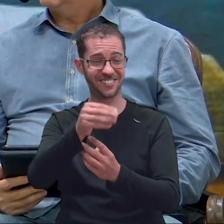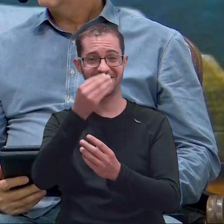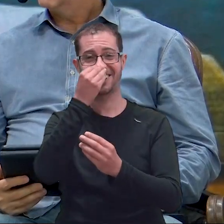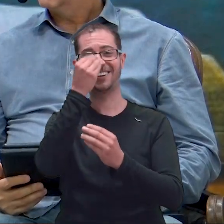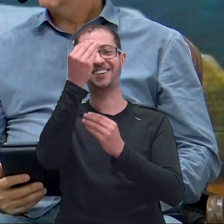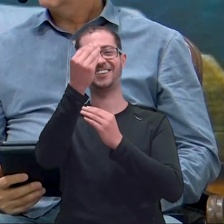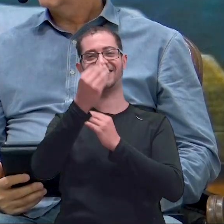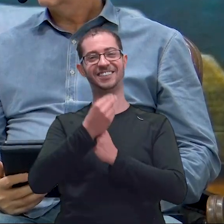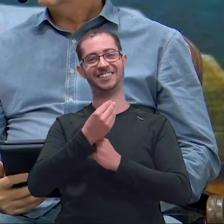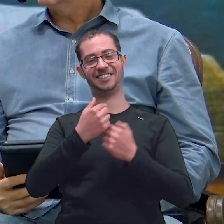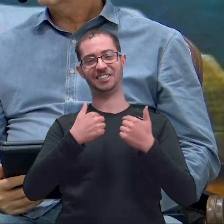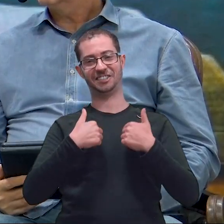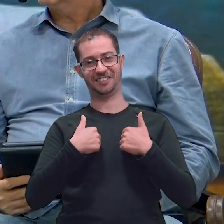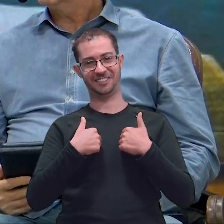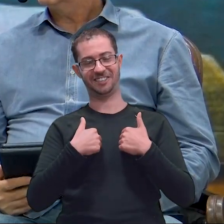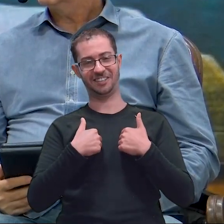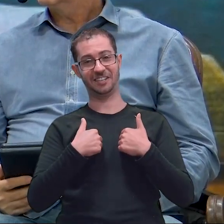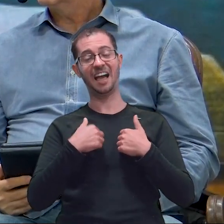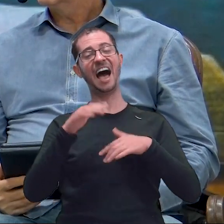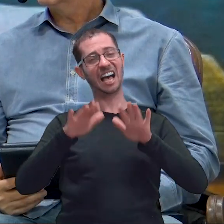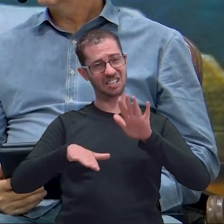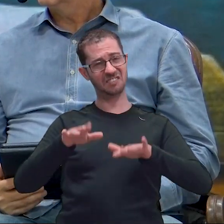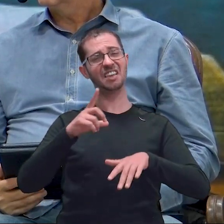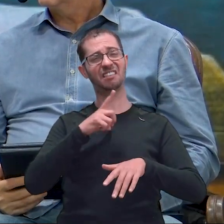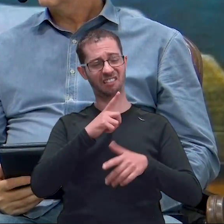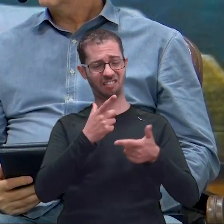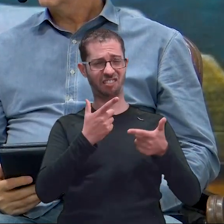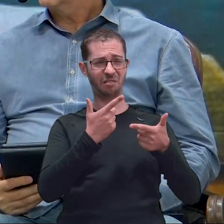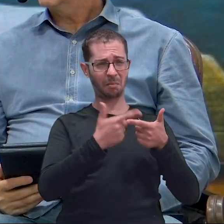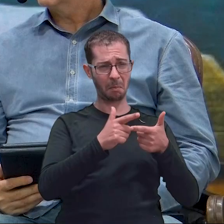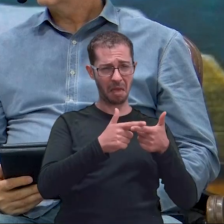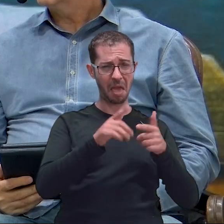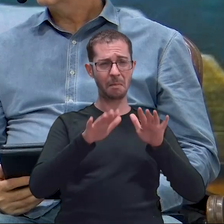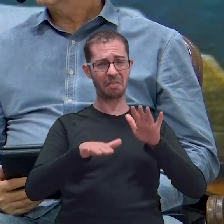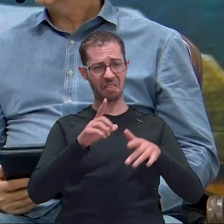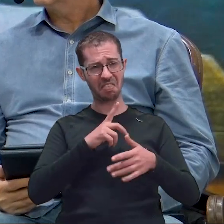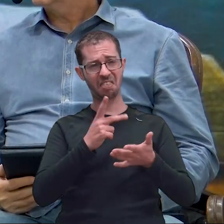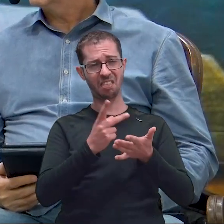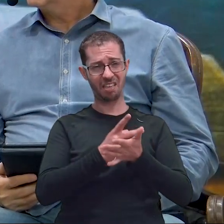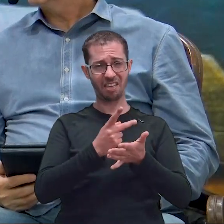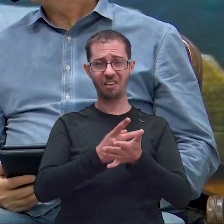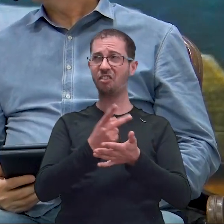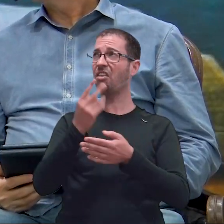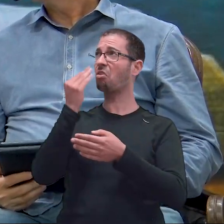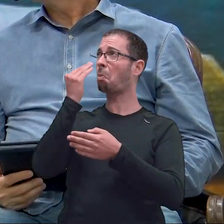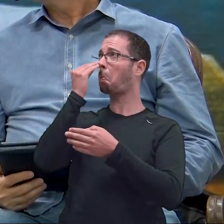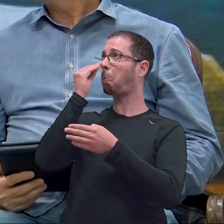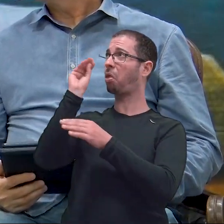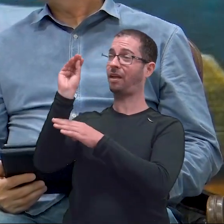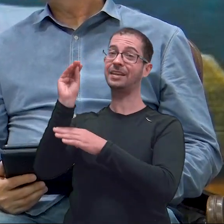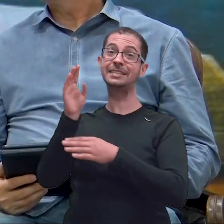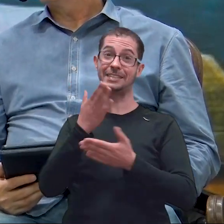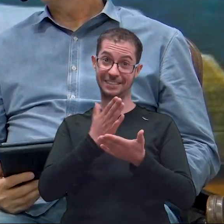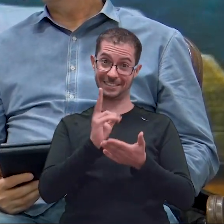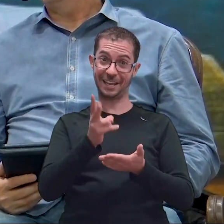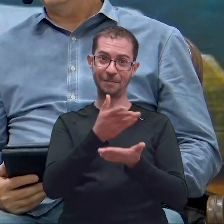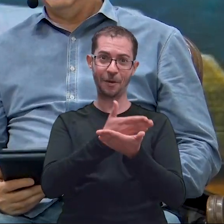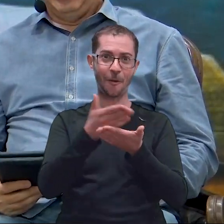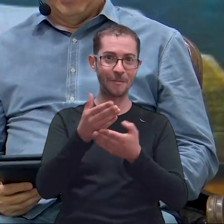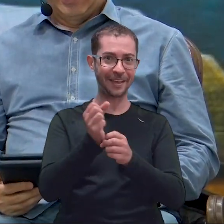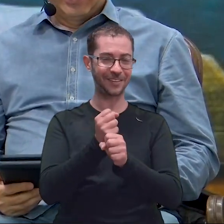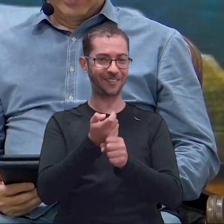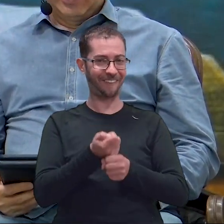né? Porque nós desistimos do Senhor. A gente faz um, né? Todo começo de ano, né? A gente faz aquele propósito de emagrecer,